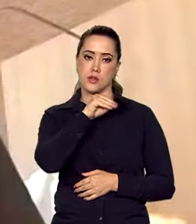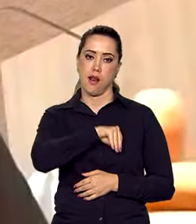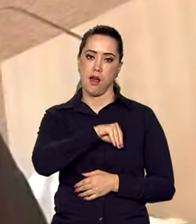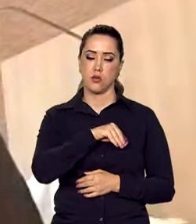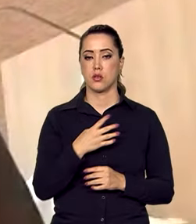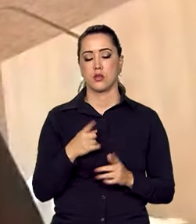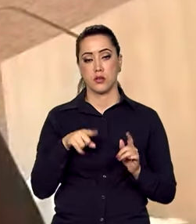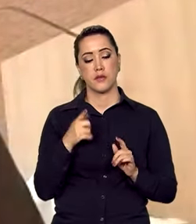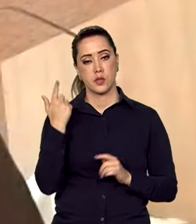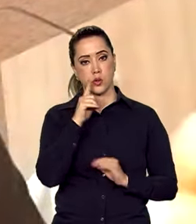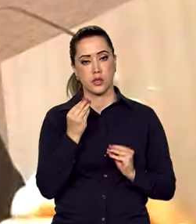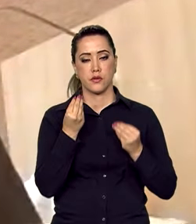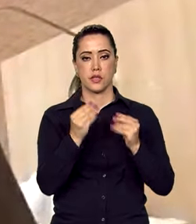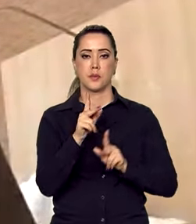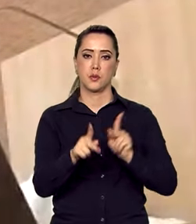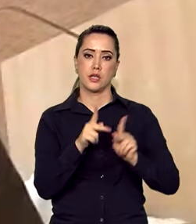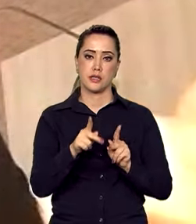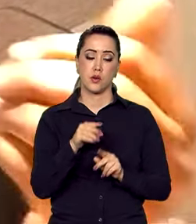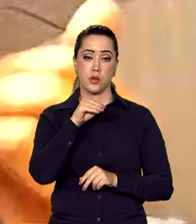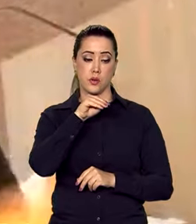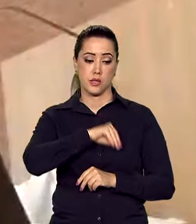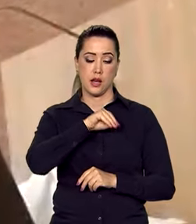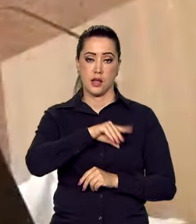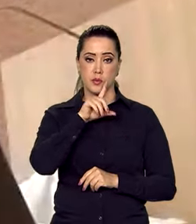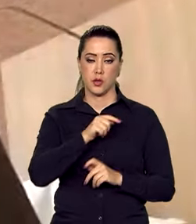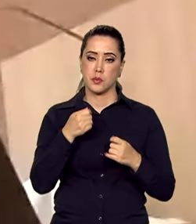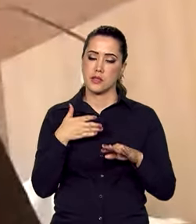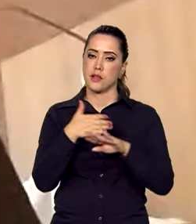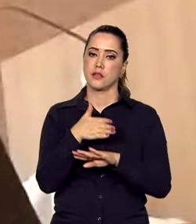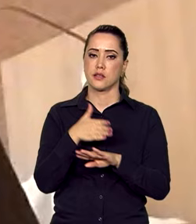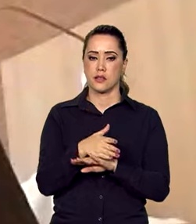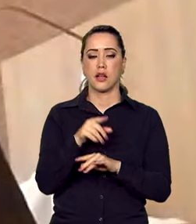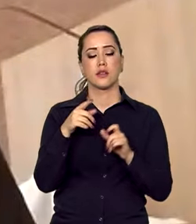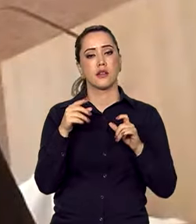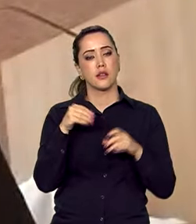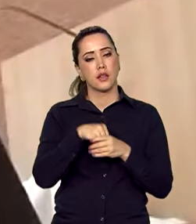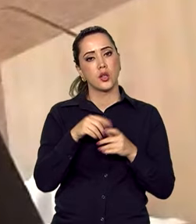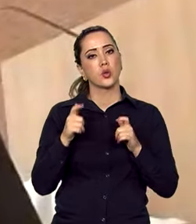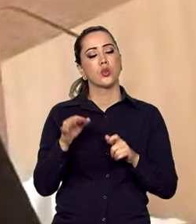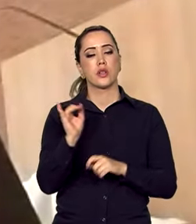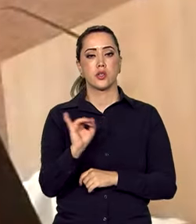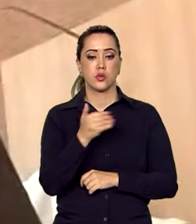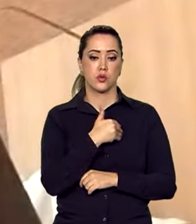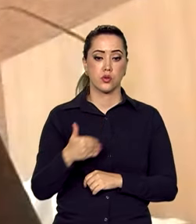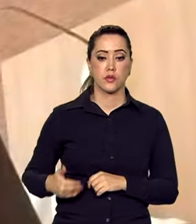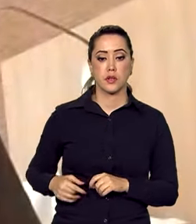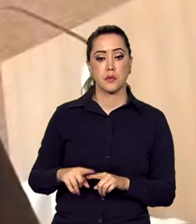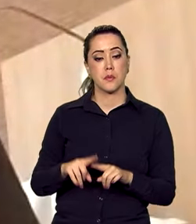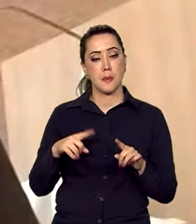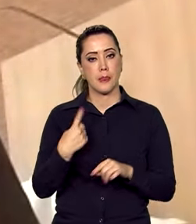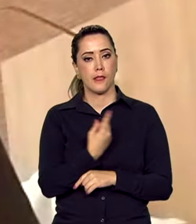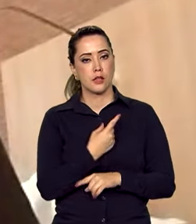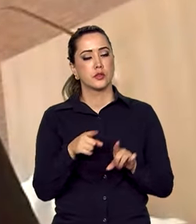abarcar a população que tem menor renda e deve entrar dentro dessas instituições públicas. No entanto, a gente